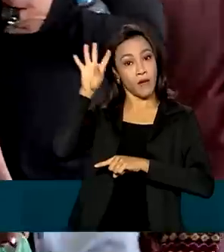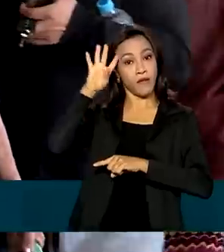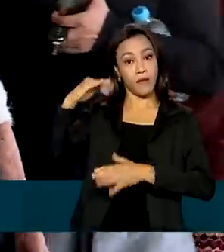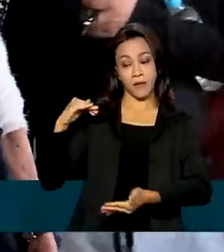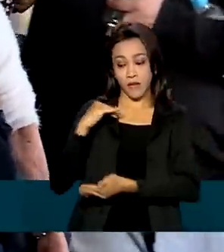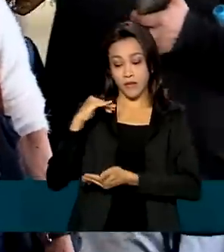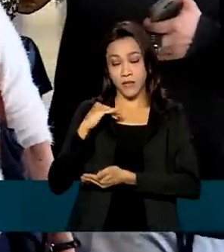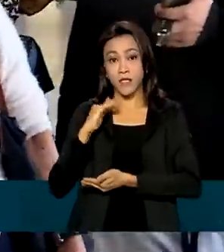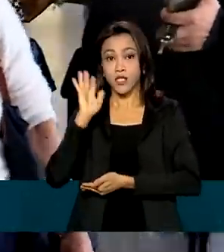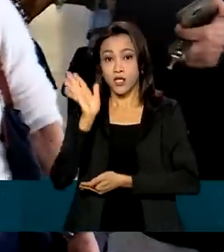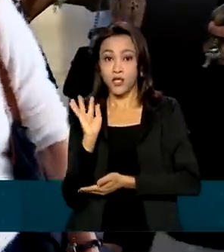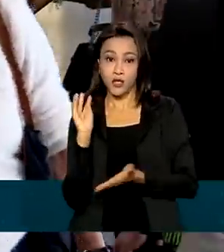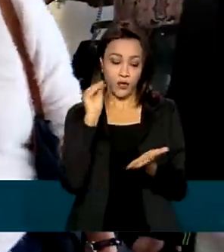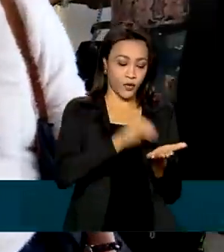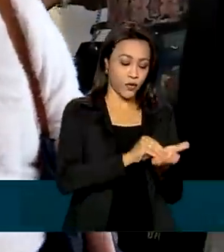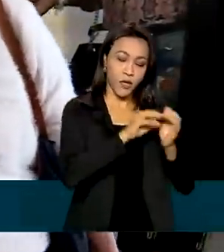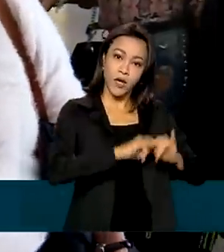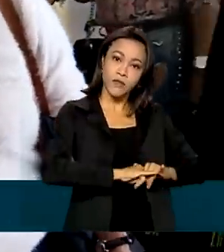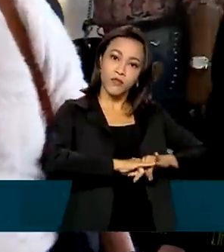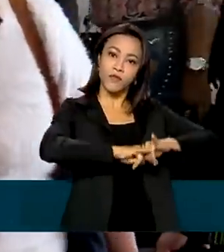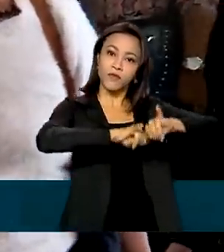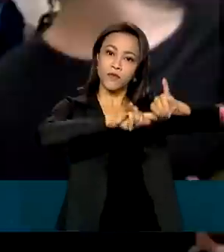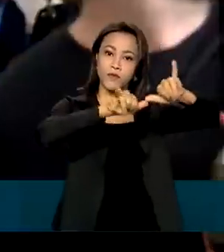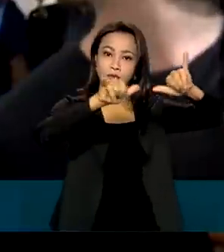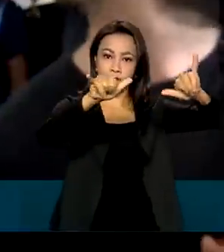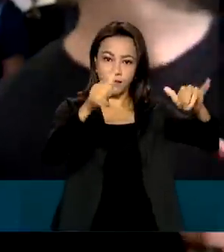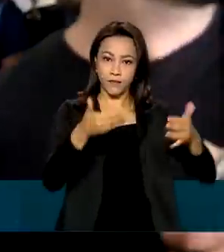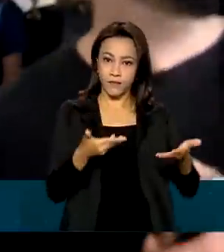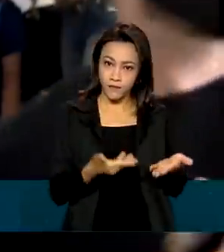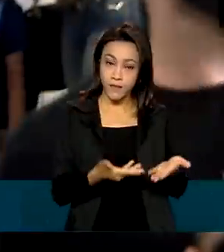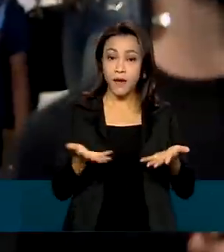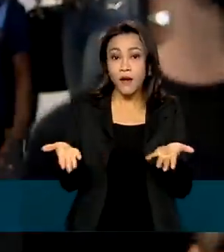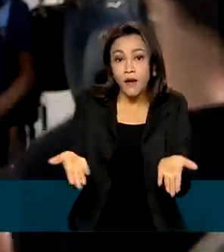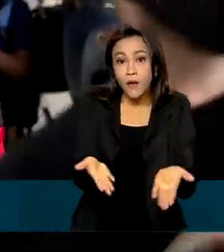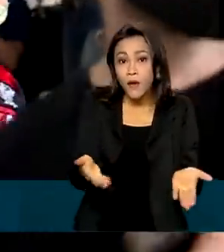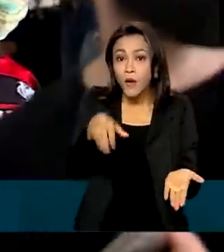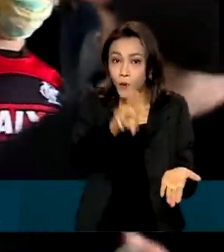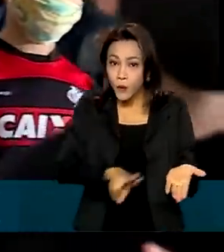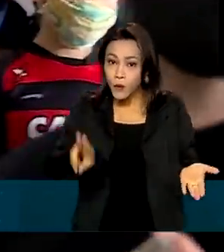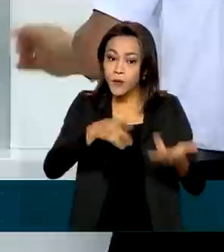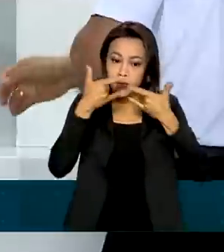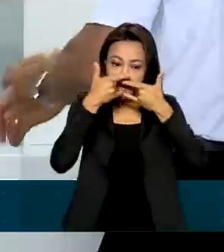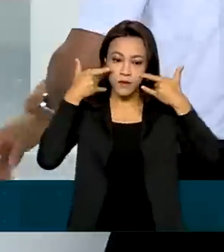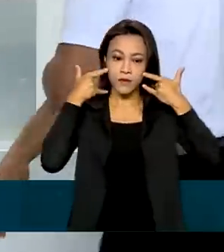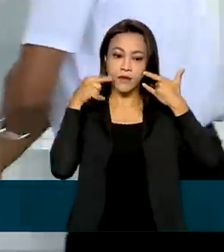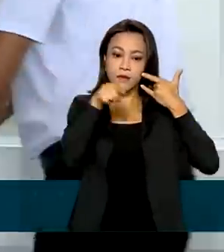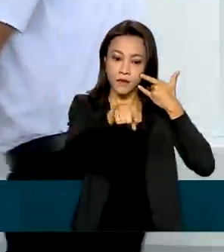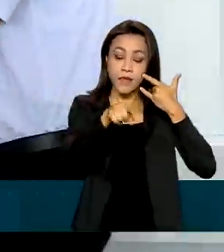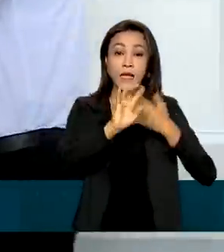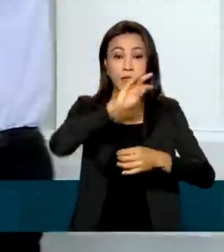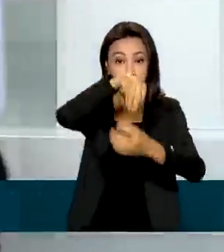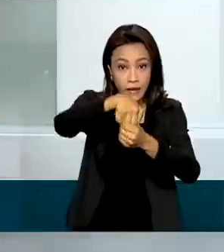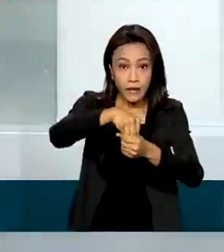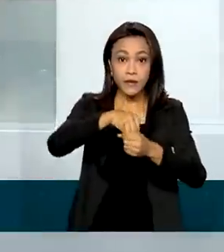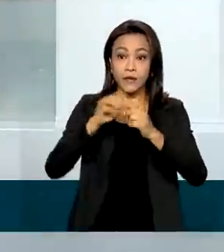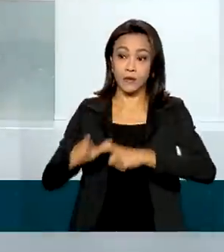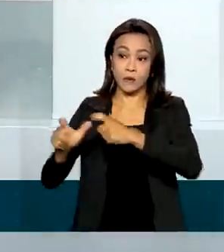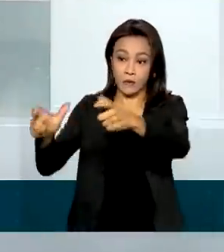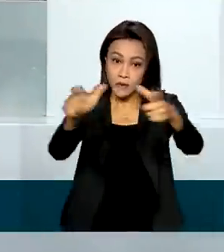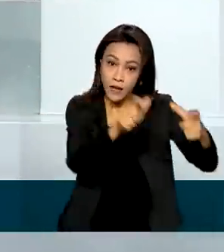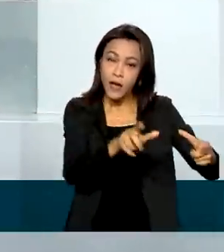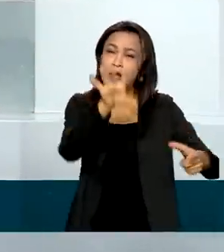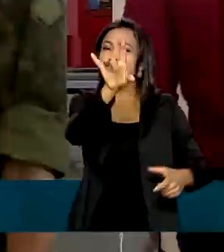publicada em edição extra do Diário Oficial da União. Agora, o uso do equipamento de proteção nesses ambientes será